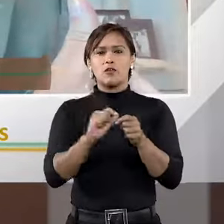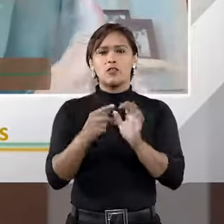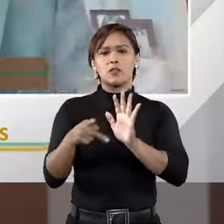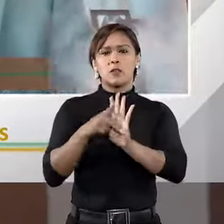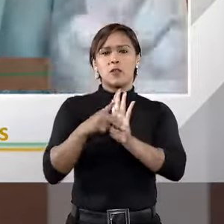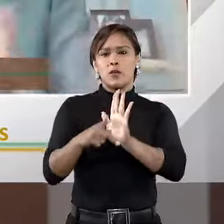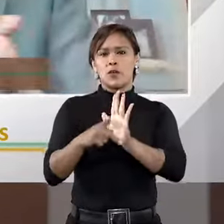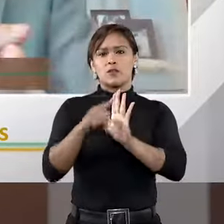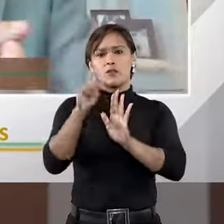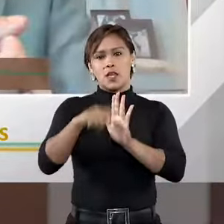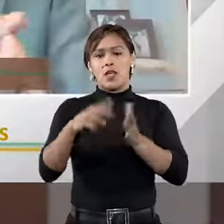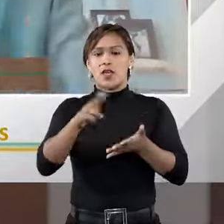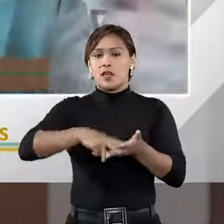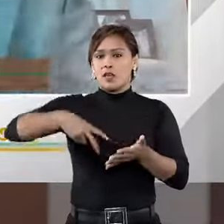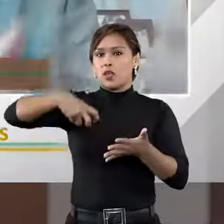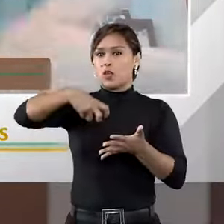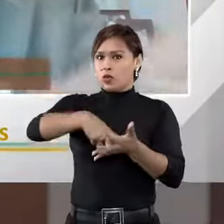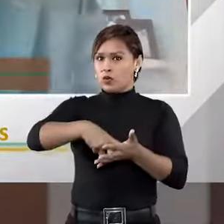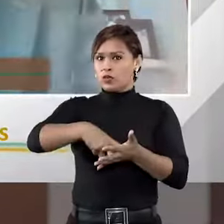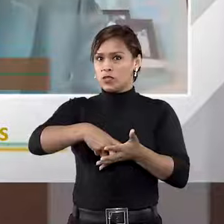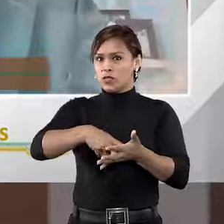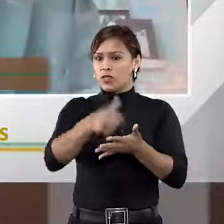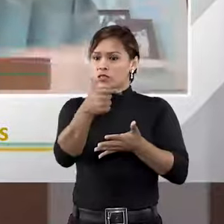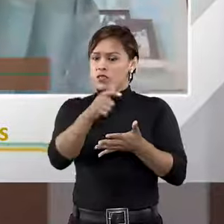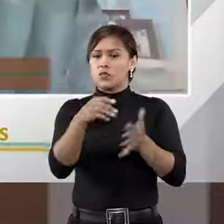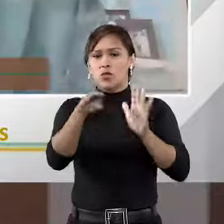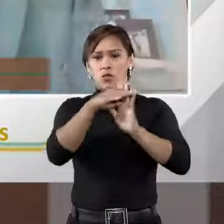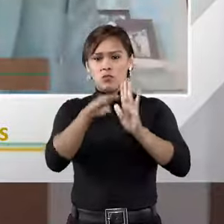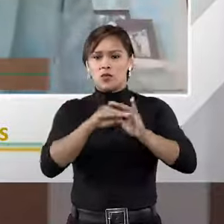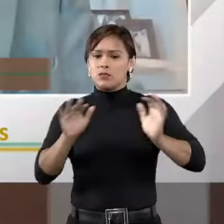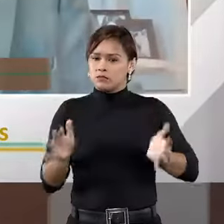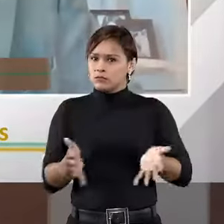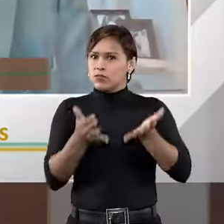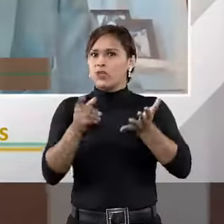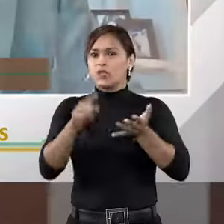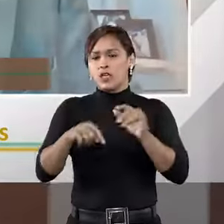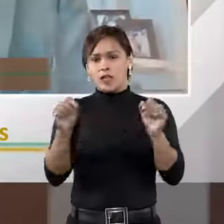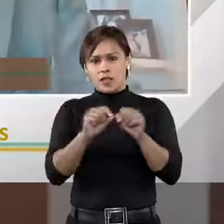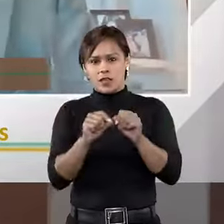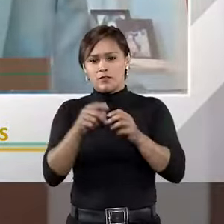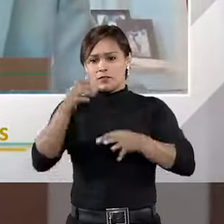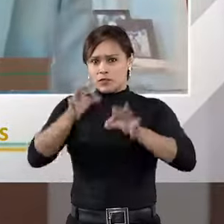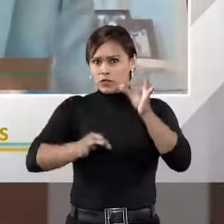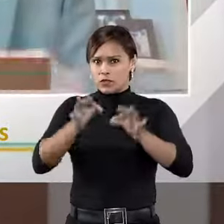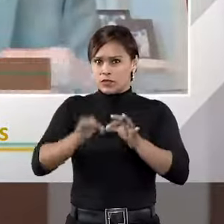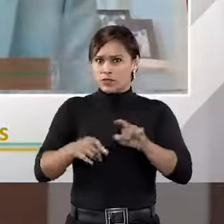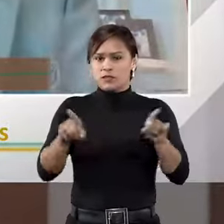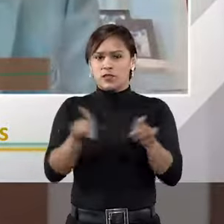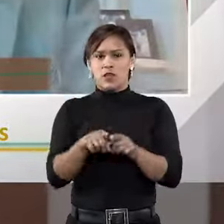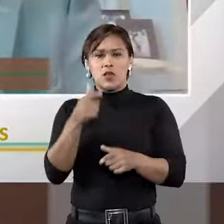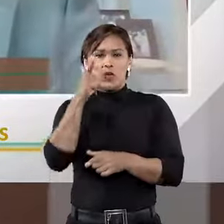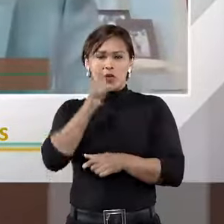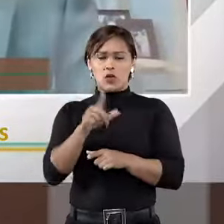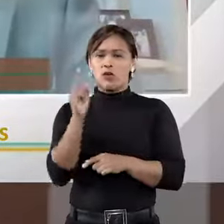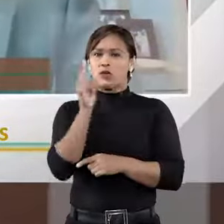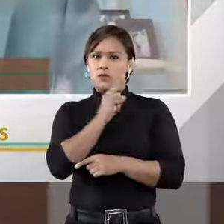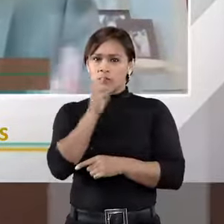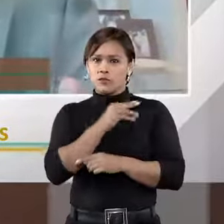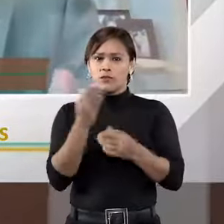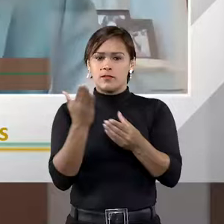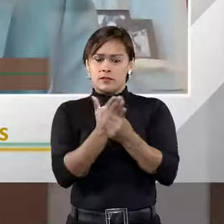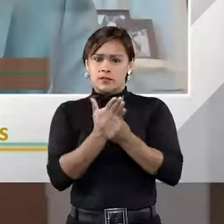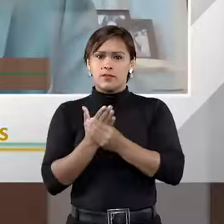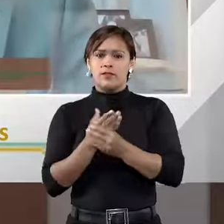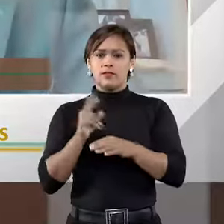propriamente. Ele condena, tudo bem, se não houver cumprimento espontâneo, executa-se no judiciário, ele concede medidas urgentes, e assim